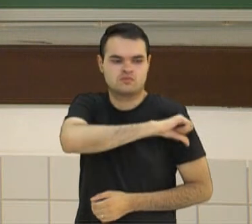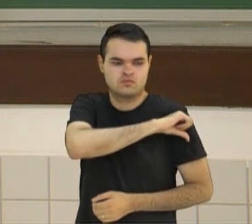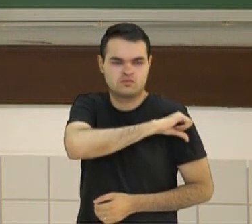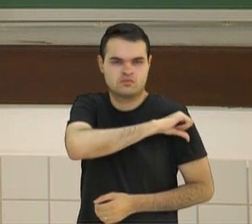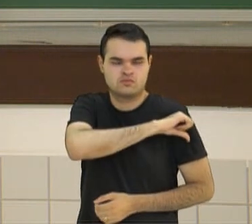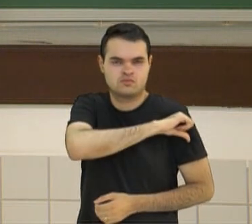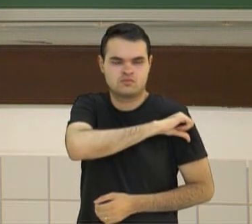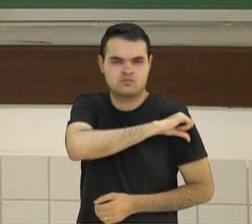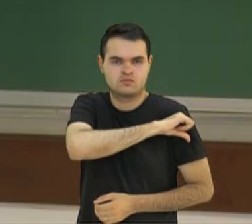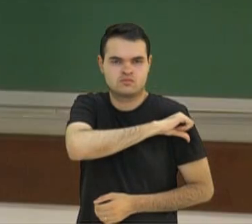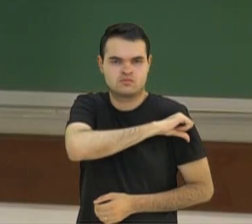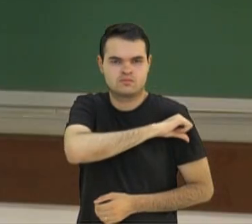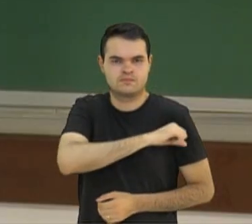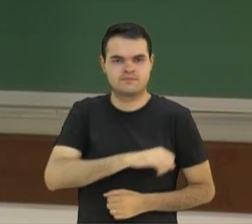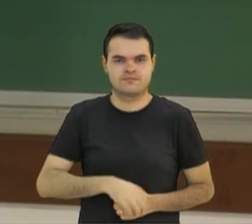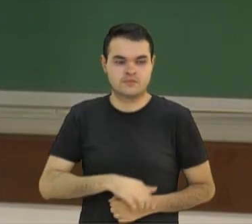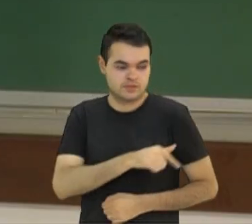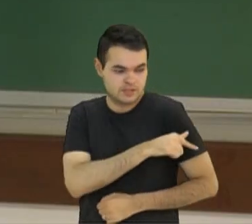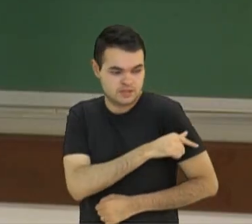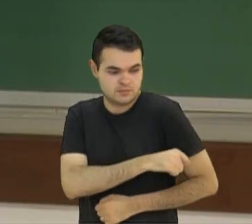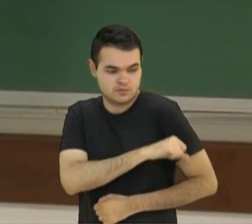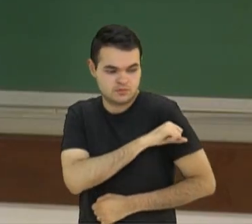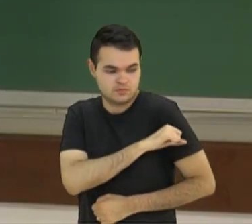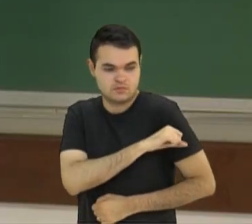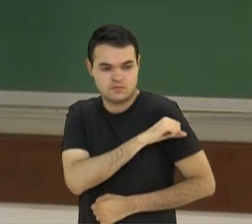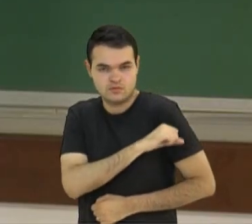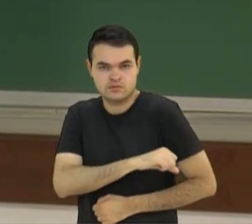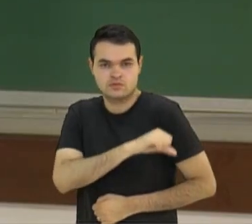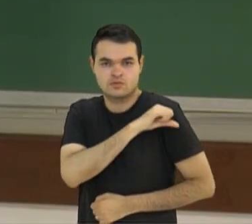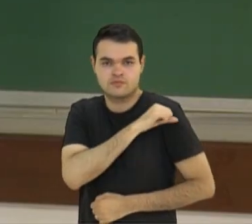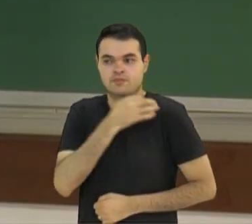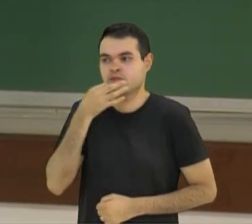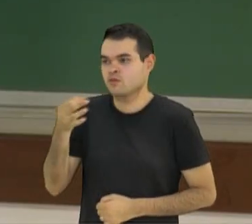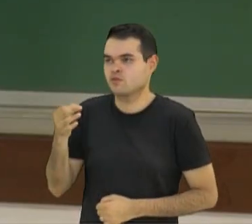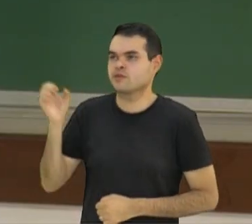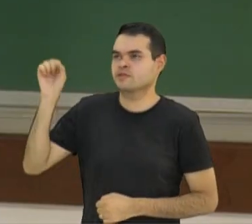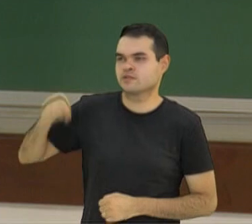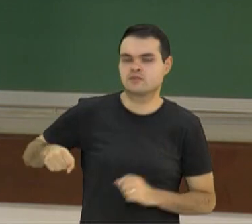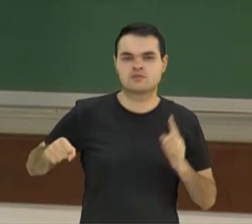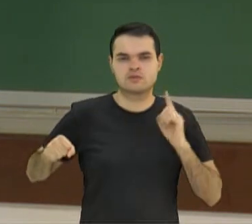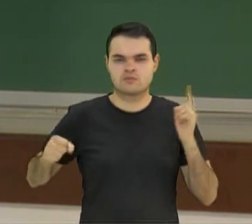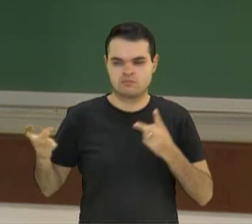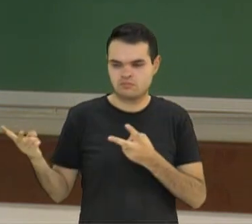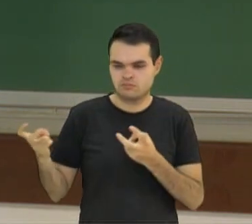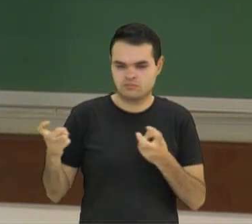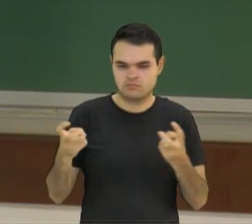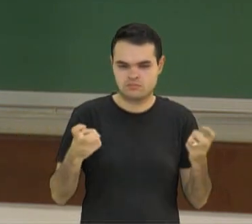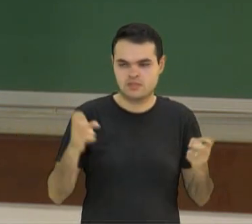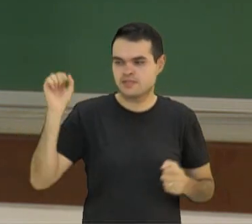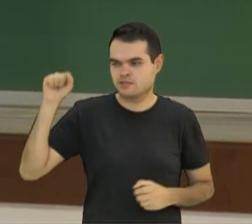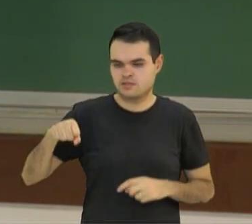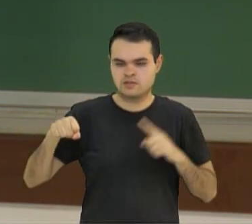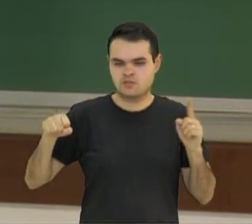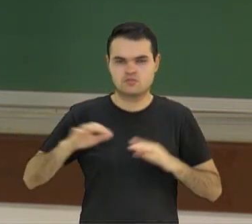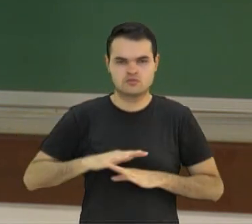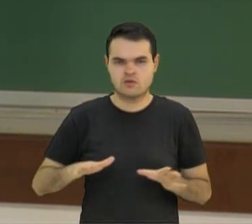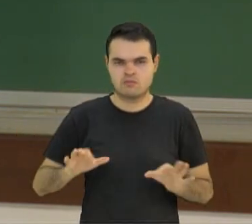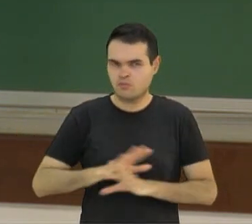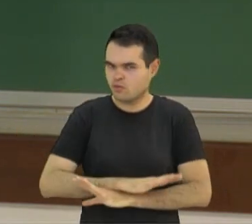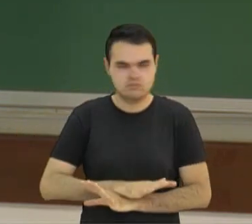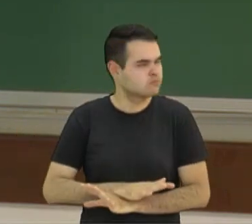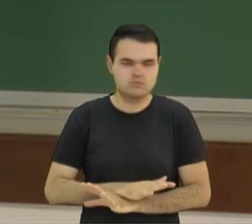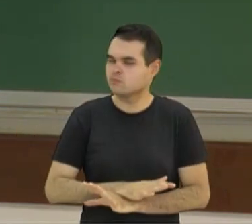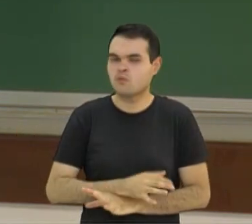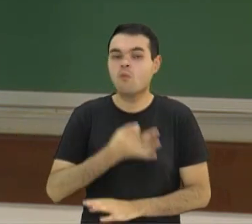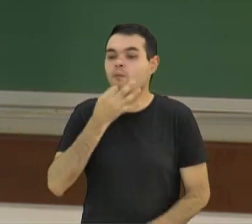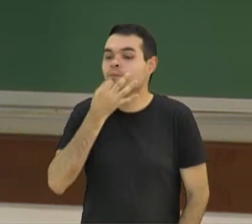o nono, é que quando tem uma questão de opinião, ela simplesmente diz sim ou não. Isso não é dar a sua opinião. Para